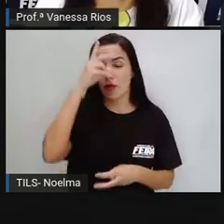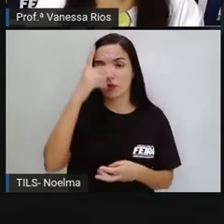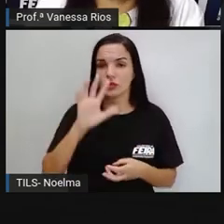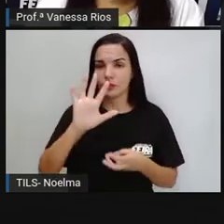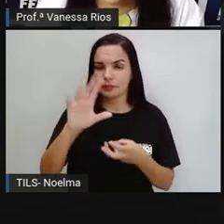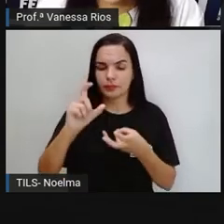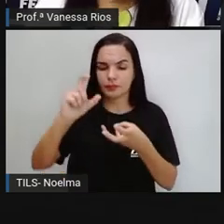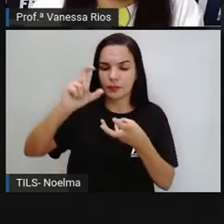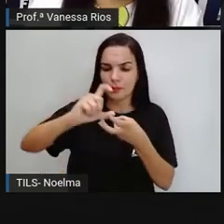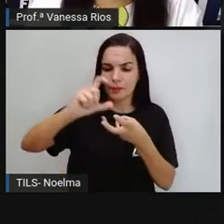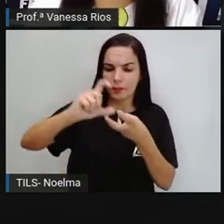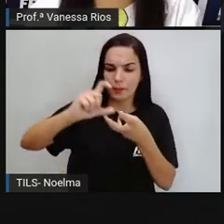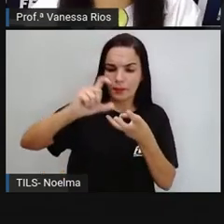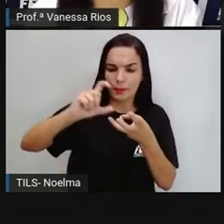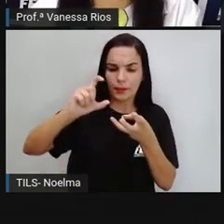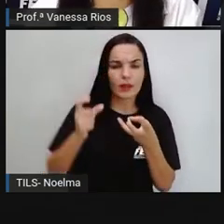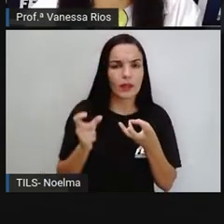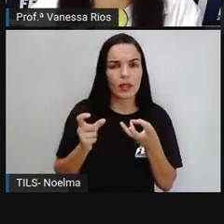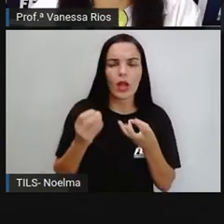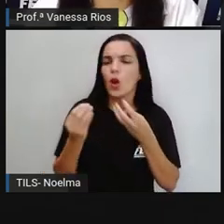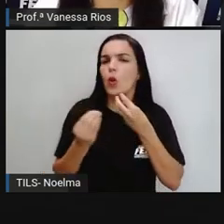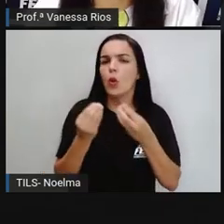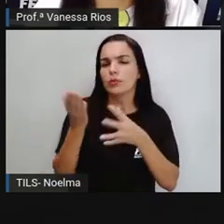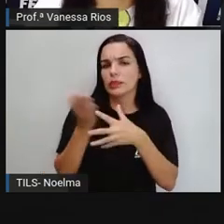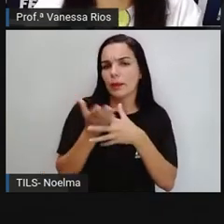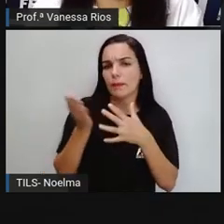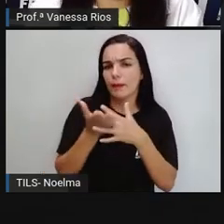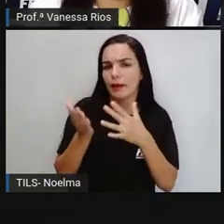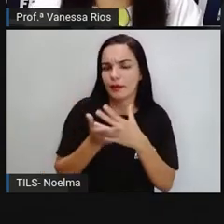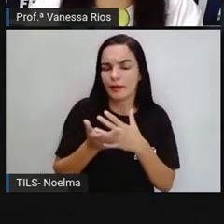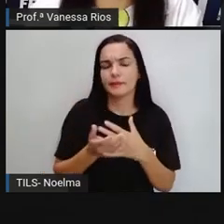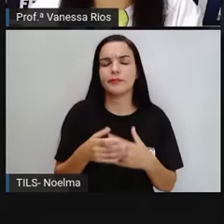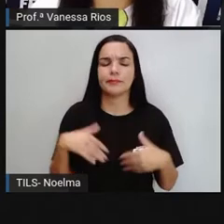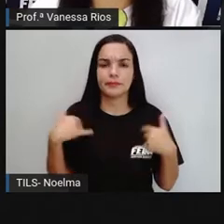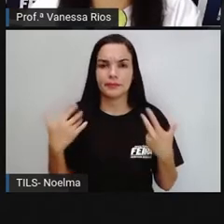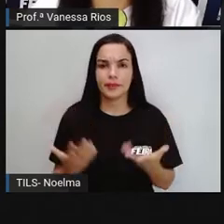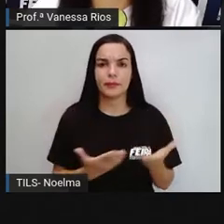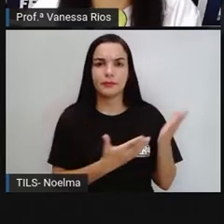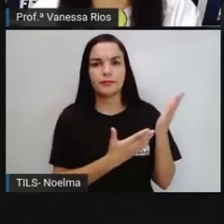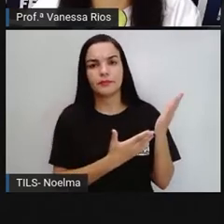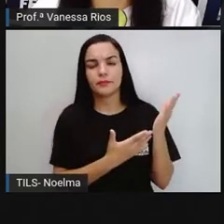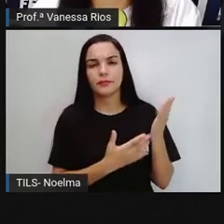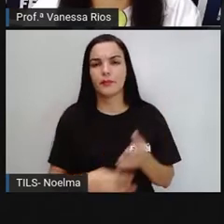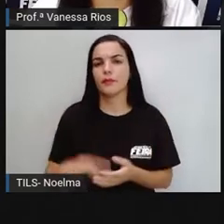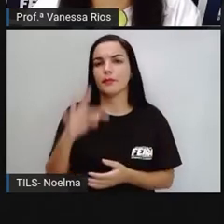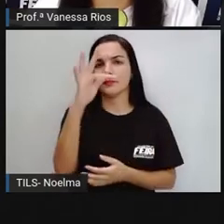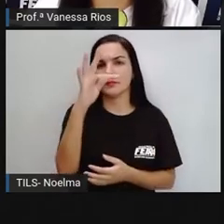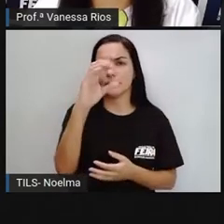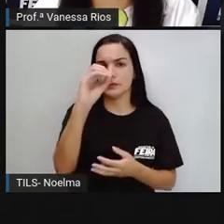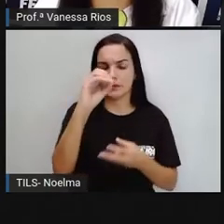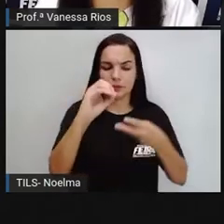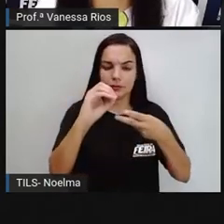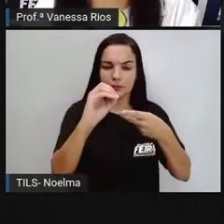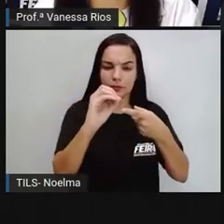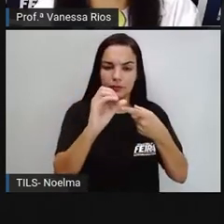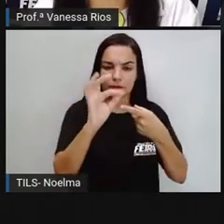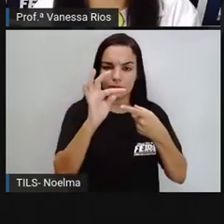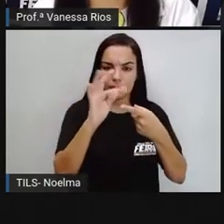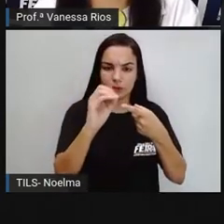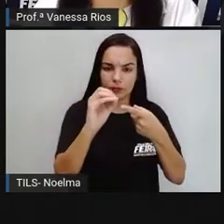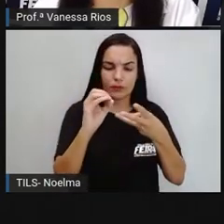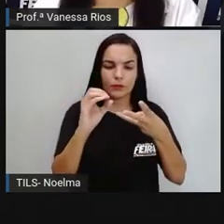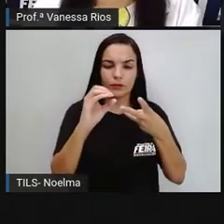tônica, como é que se separa aí em relação às suas sílabas? Olha só, a gente separa a palavra